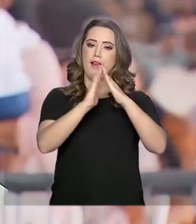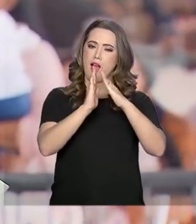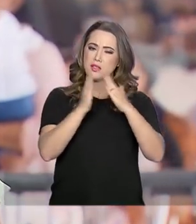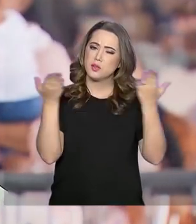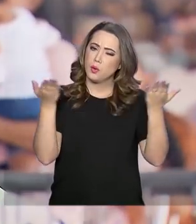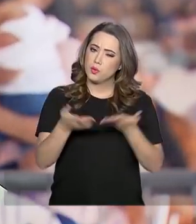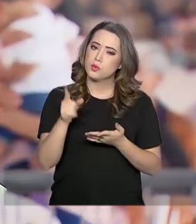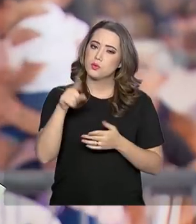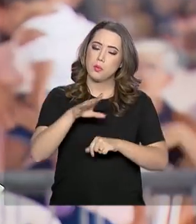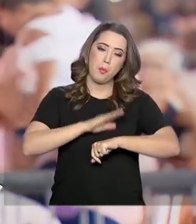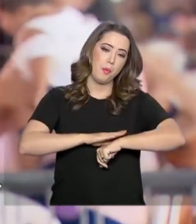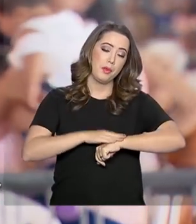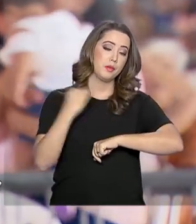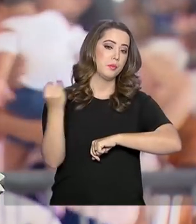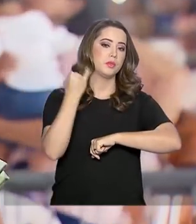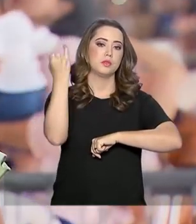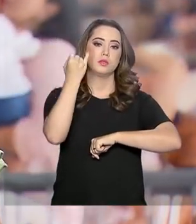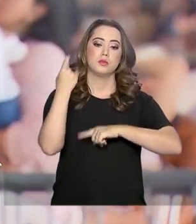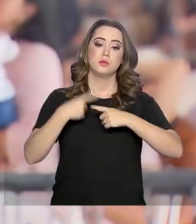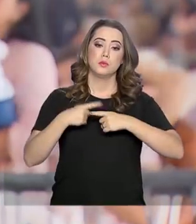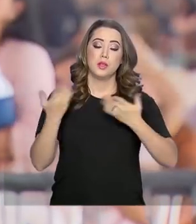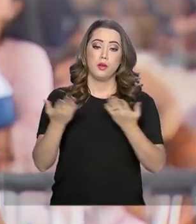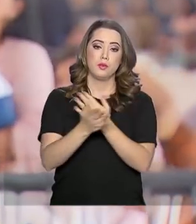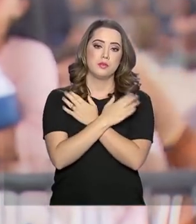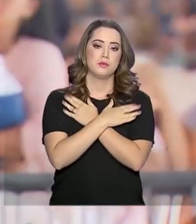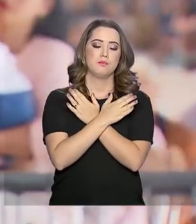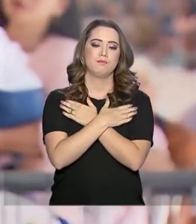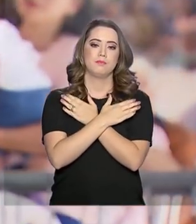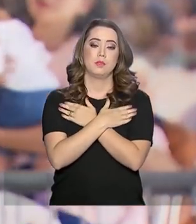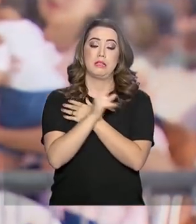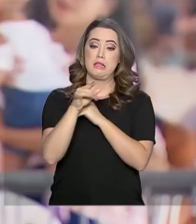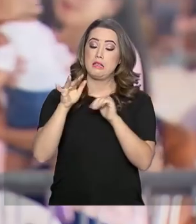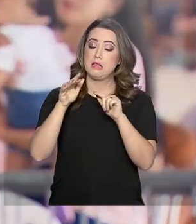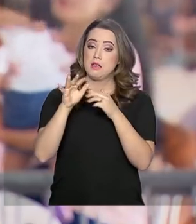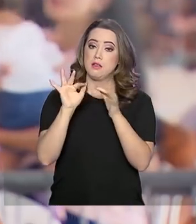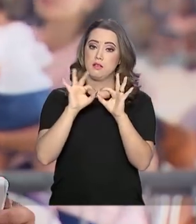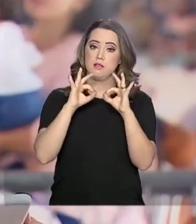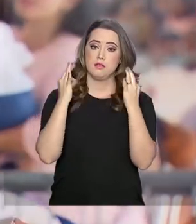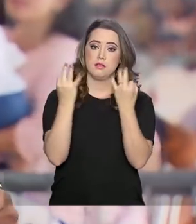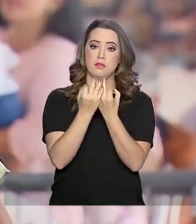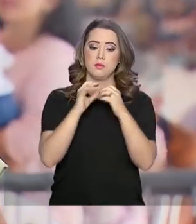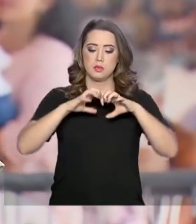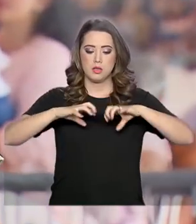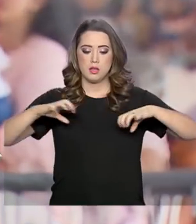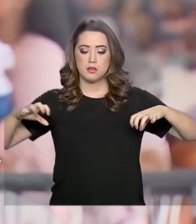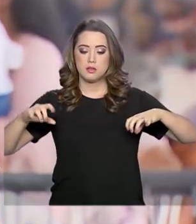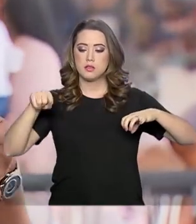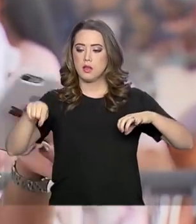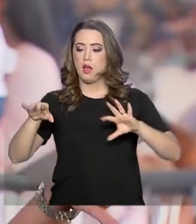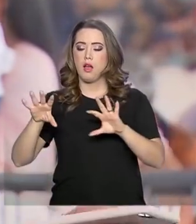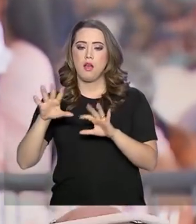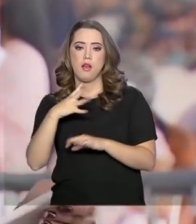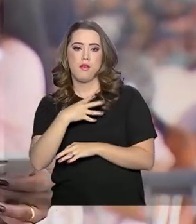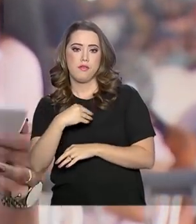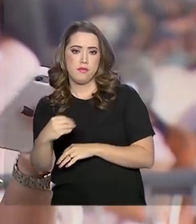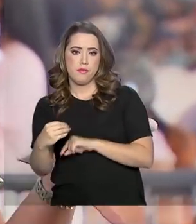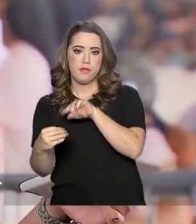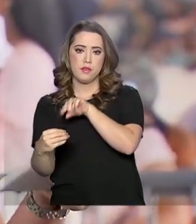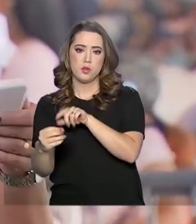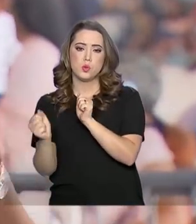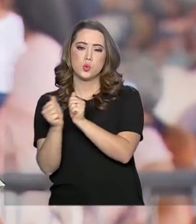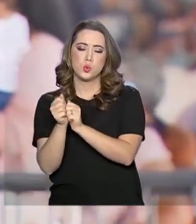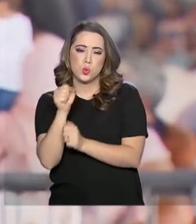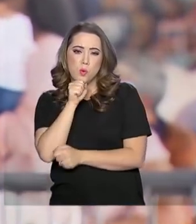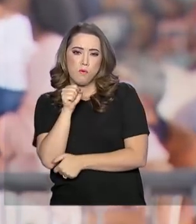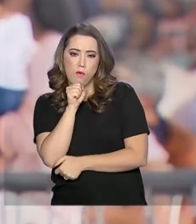muito boa porque ela foi, ela está desempregada e a família está morando separada. As filhas dela estão morando com as avós, com os